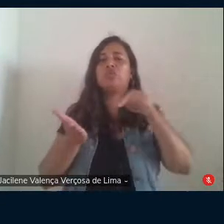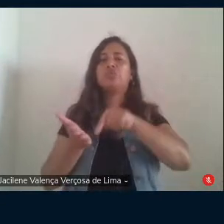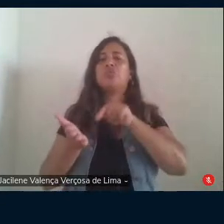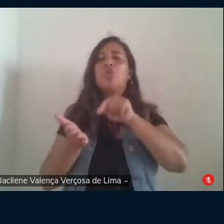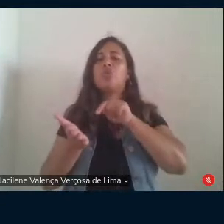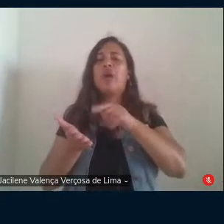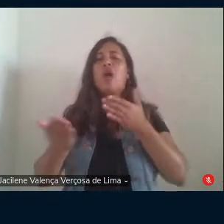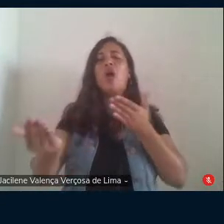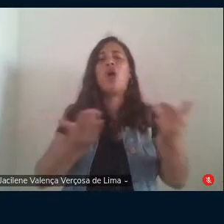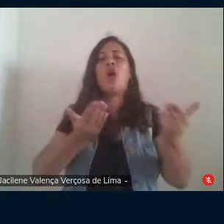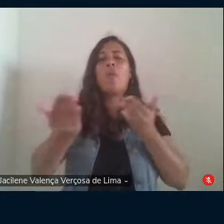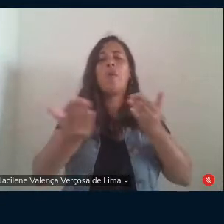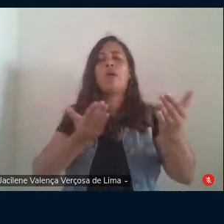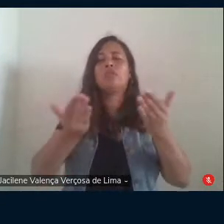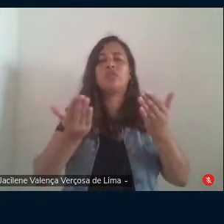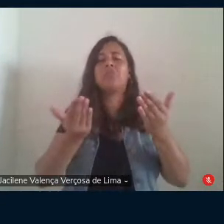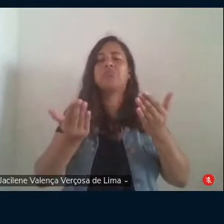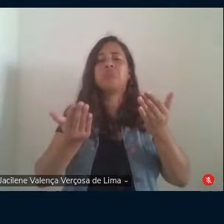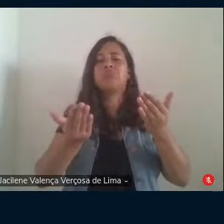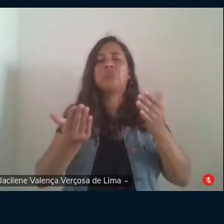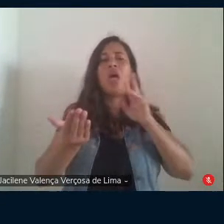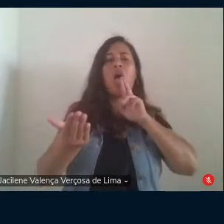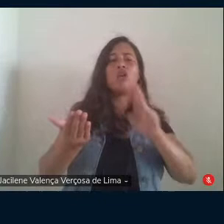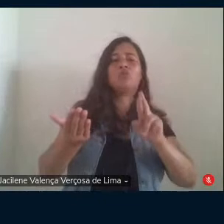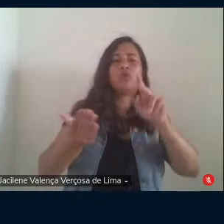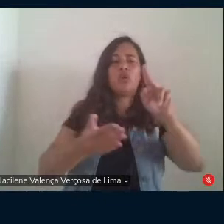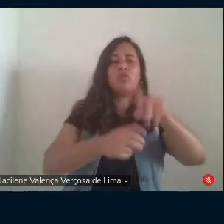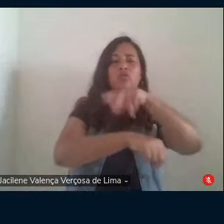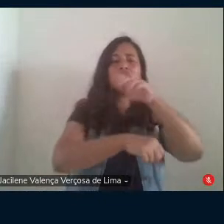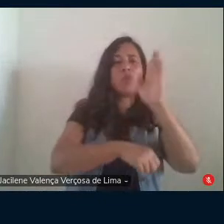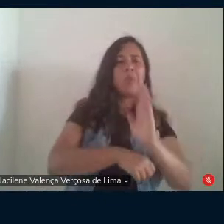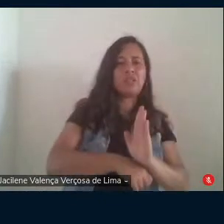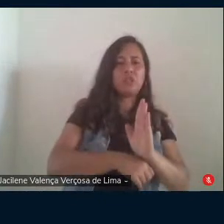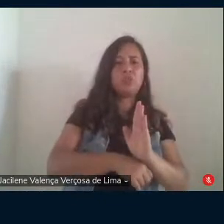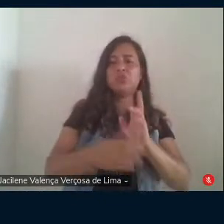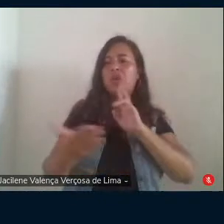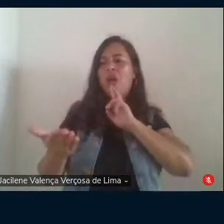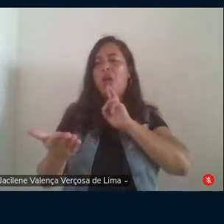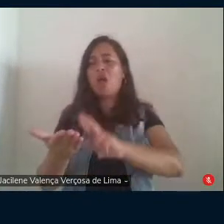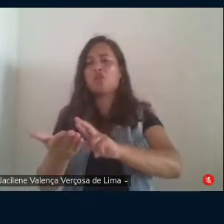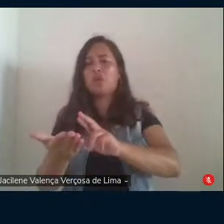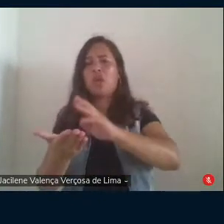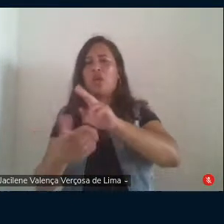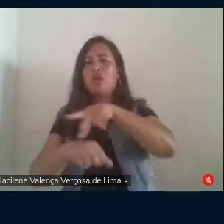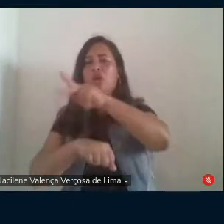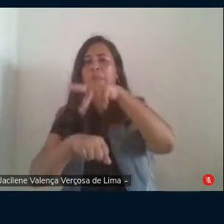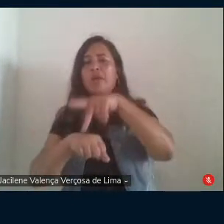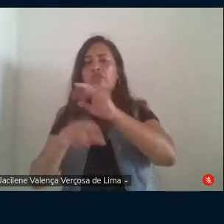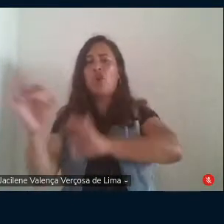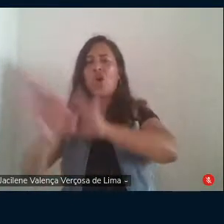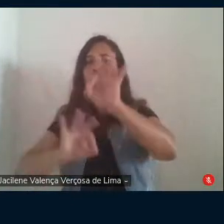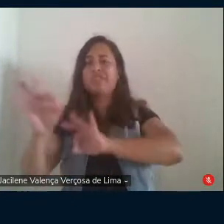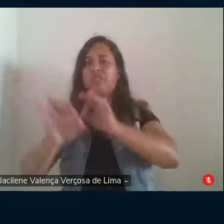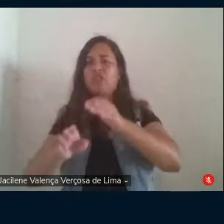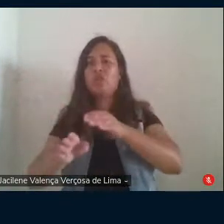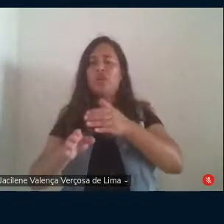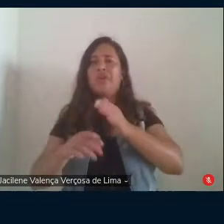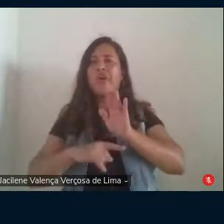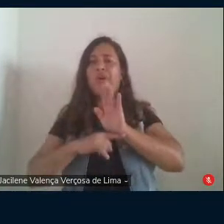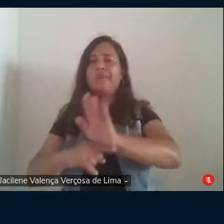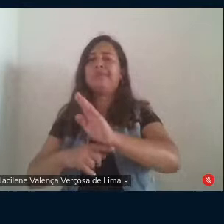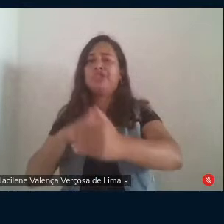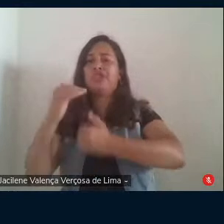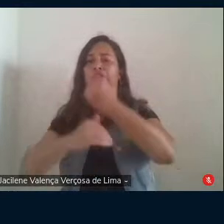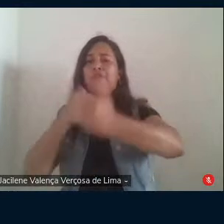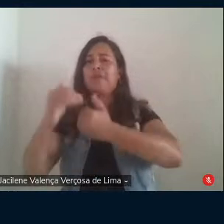comparação entre os resultados obtidos no Brasil e os resultados obtidos nos países da Organização de Cooperação e Desenvolvimento Econômica